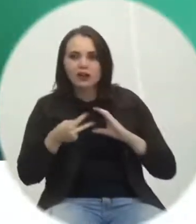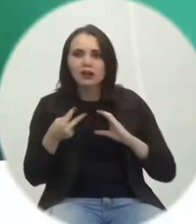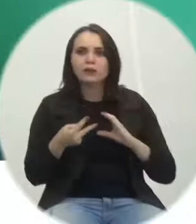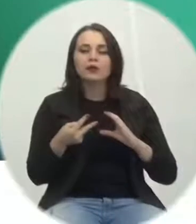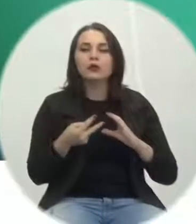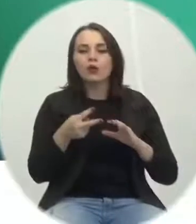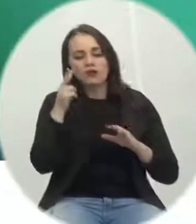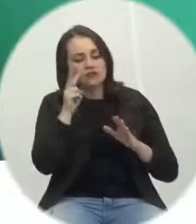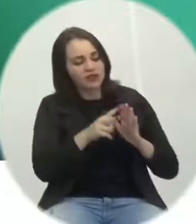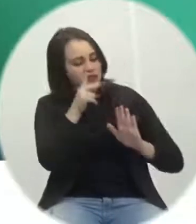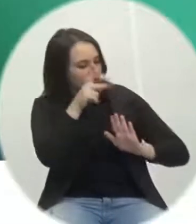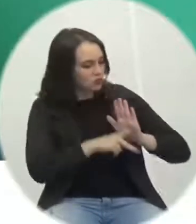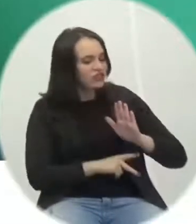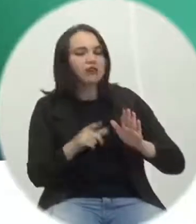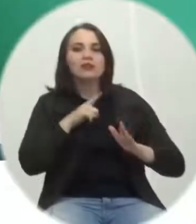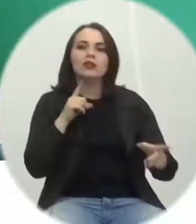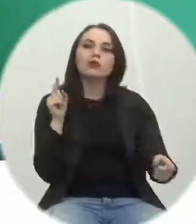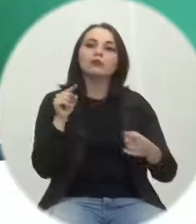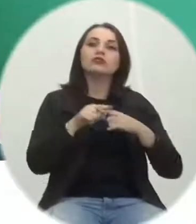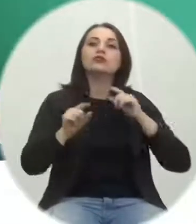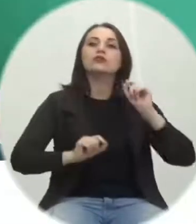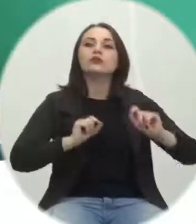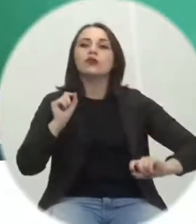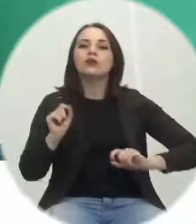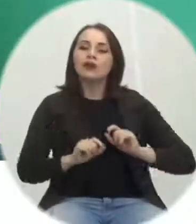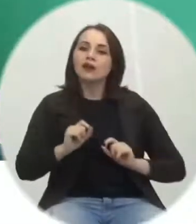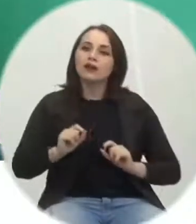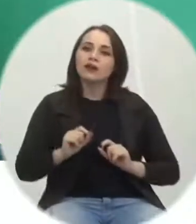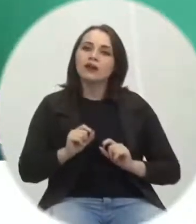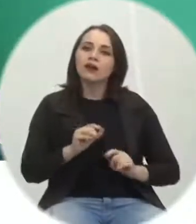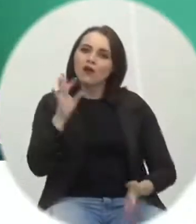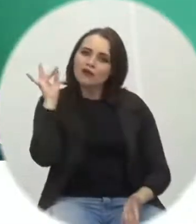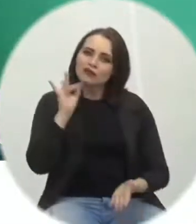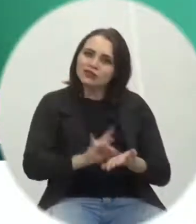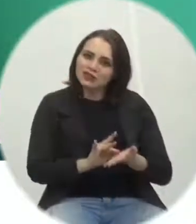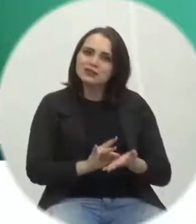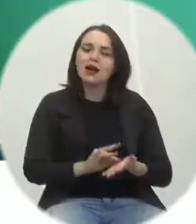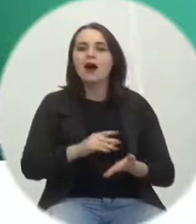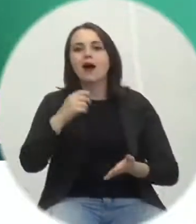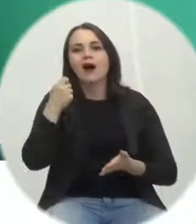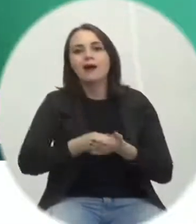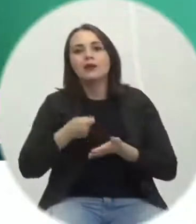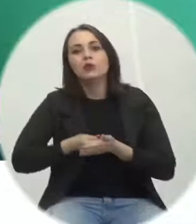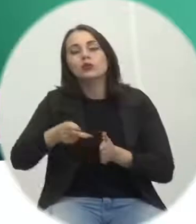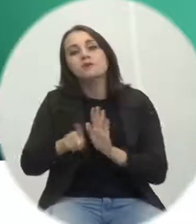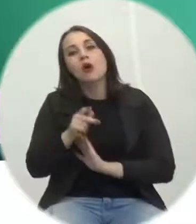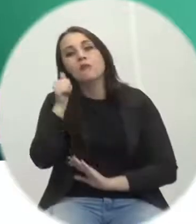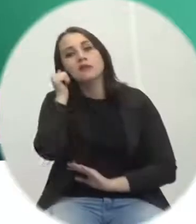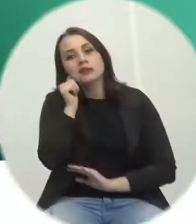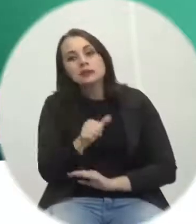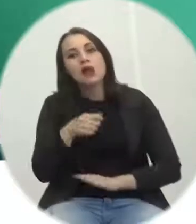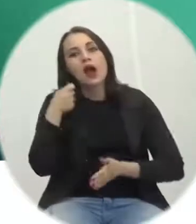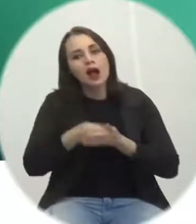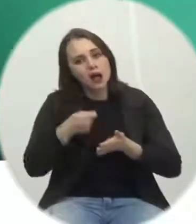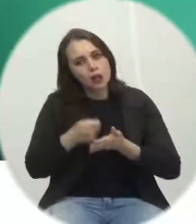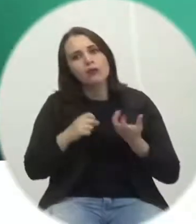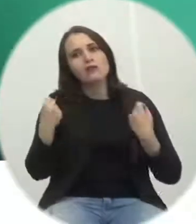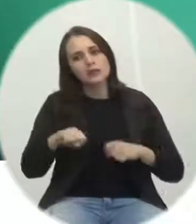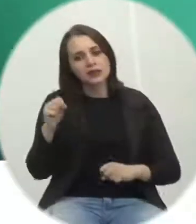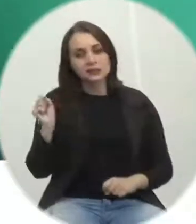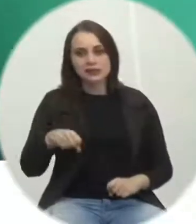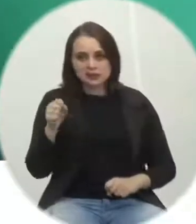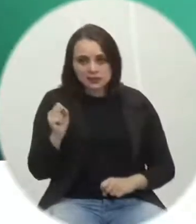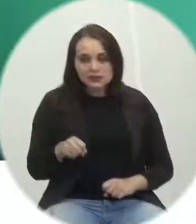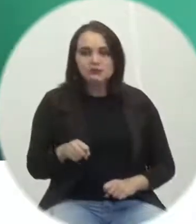projeto, que tem como objetivo validar essa que é a luta das mulheres, essa que é uma luta que precisa ser